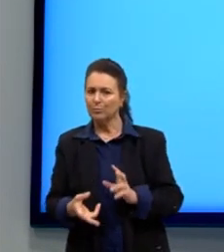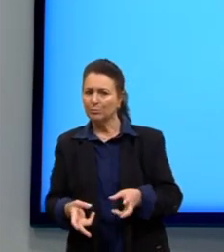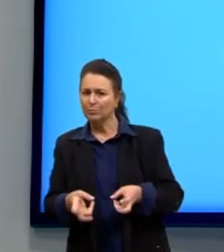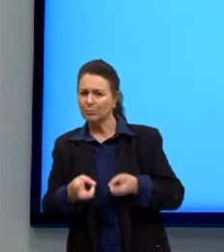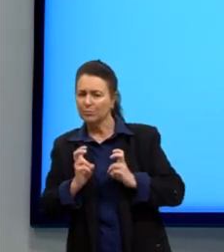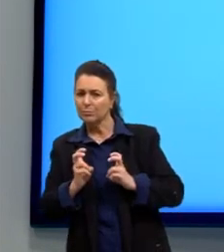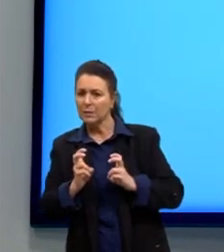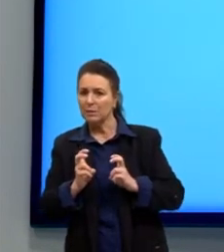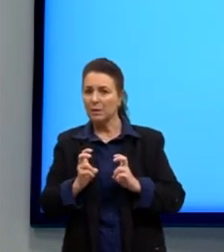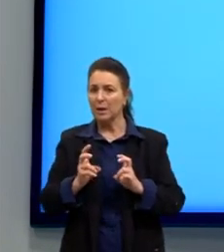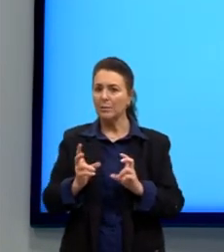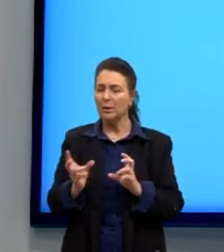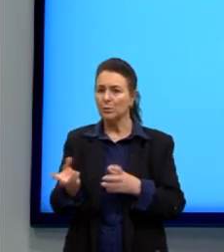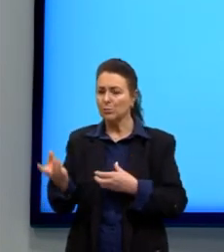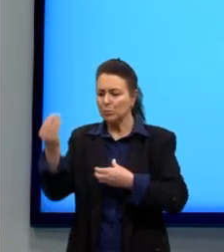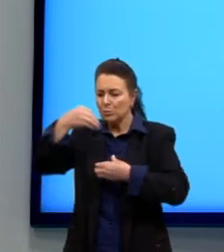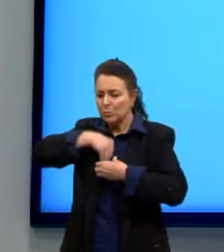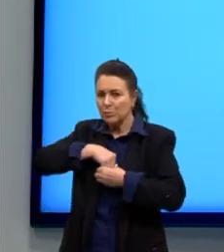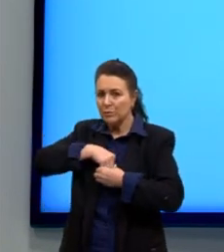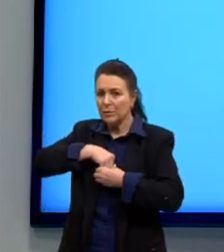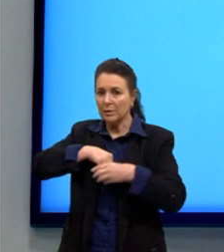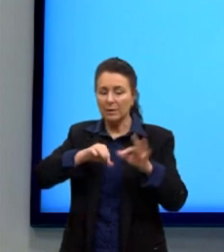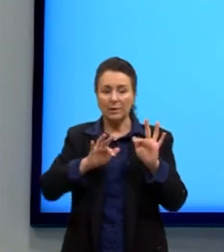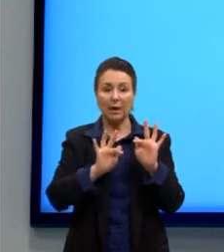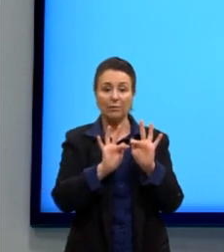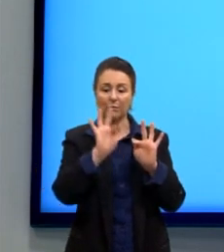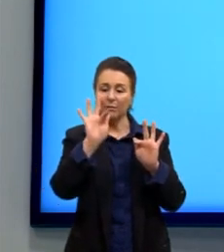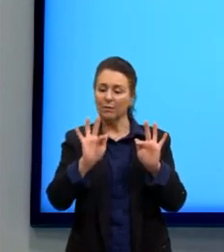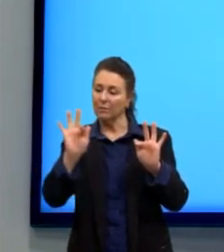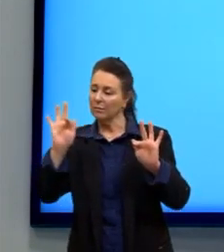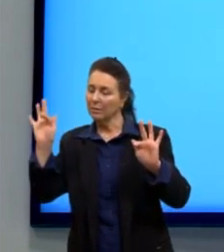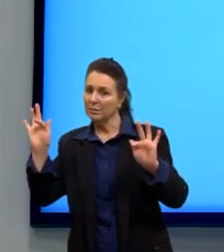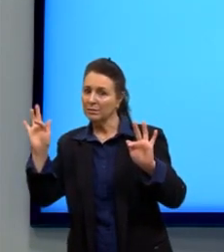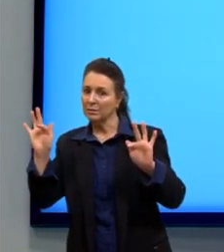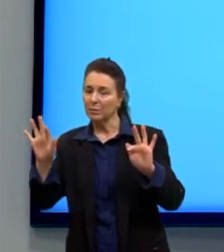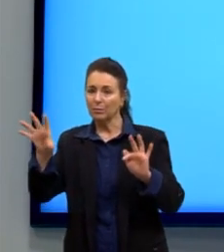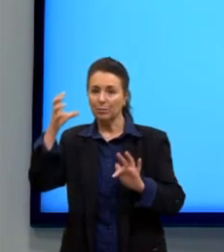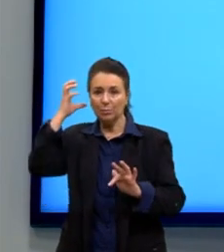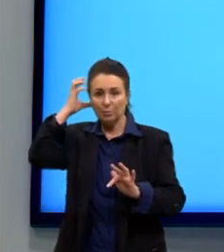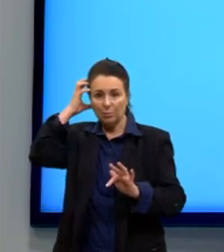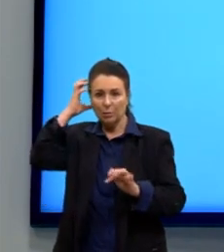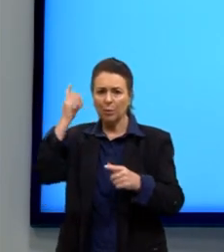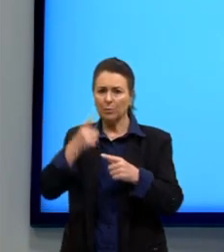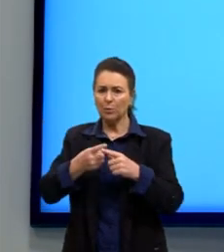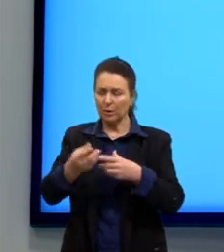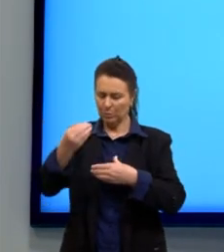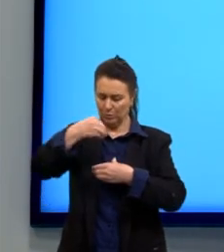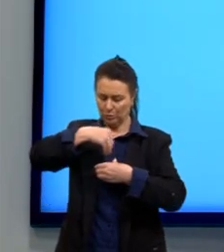subjetiva da frequência do som. Por que que é subjetiva, né? Porque a gente não tem audição igual,